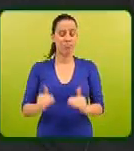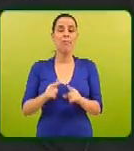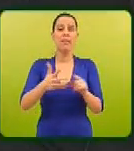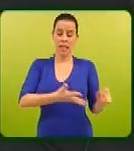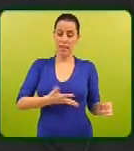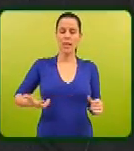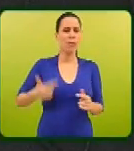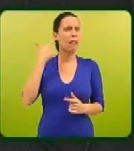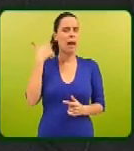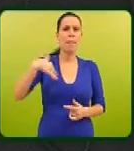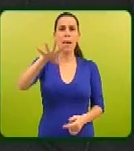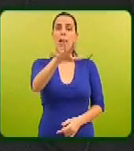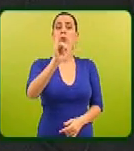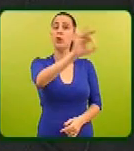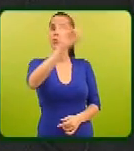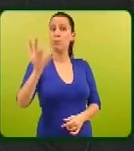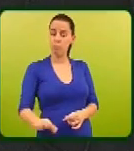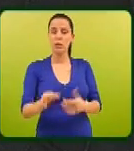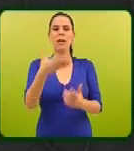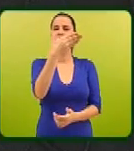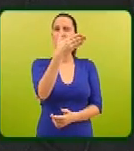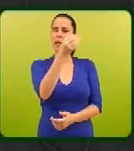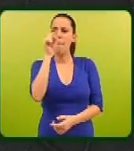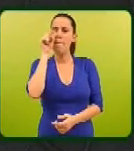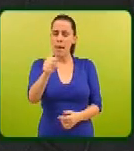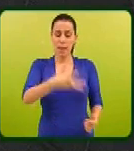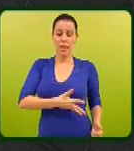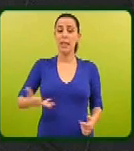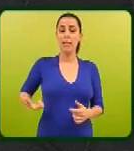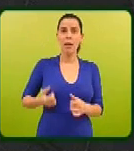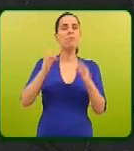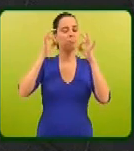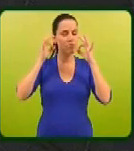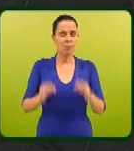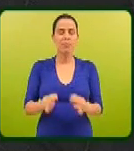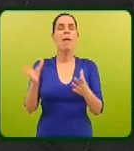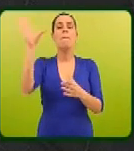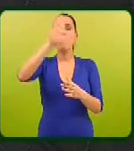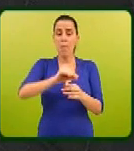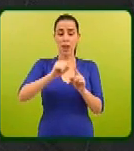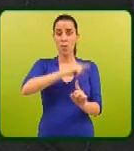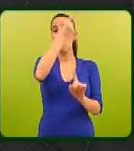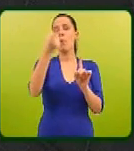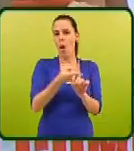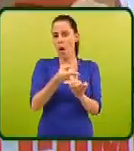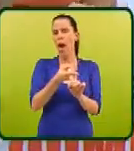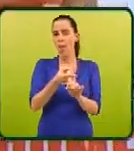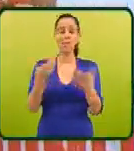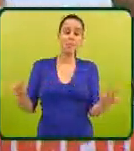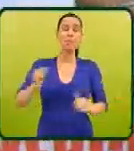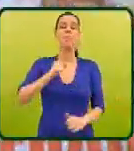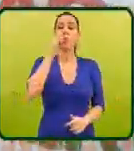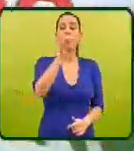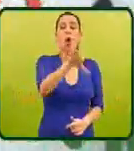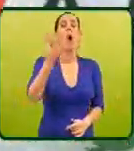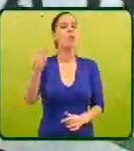o desemprego ultrapassa os 12%, mais de 700 mil desempregados, com garantias de serem mais no próximo ano. As nossas